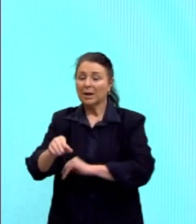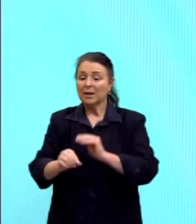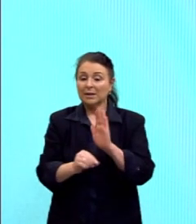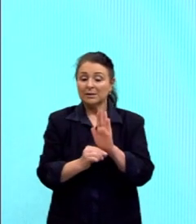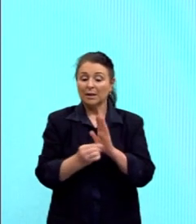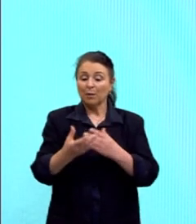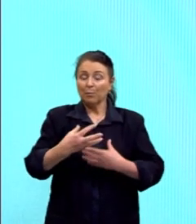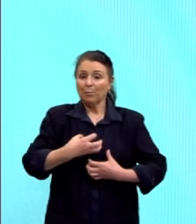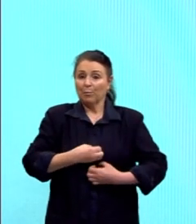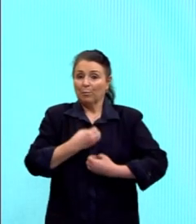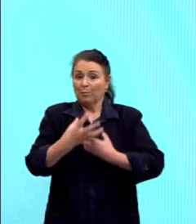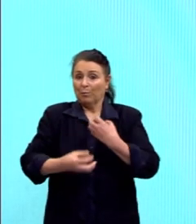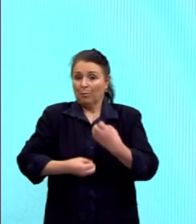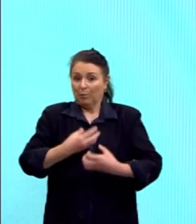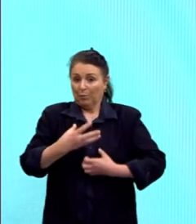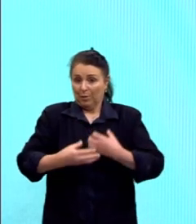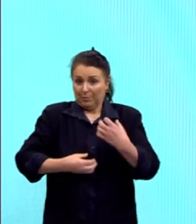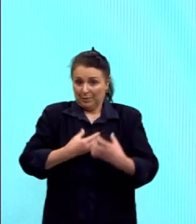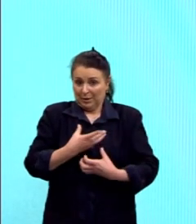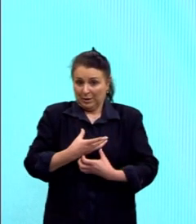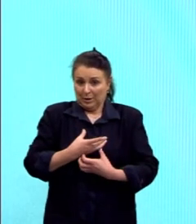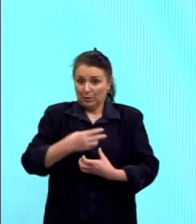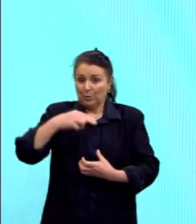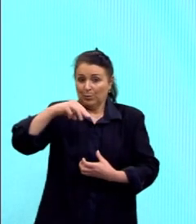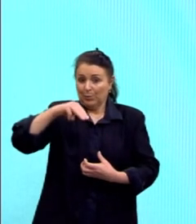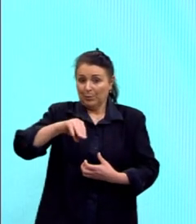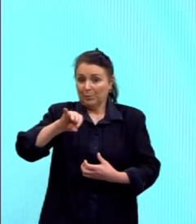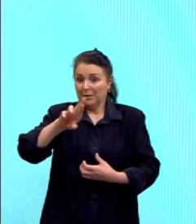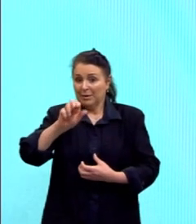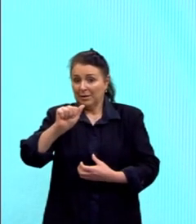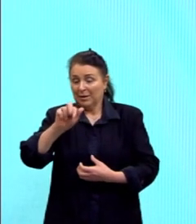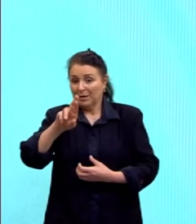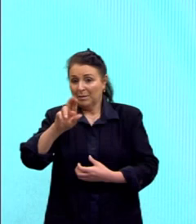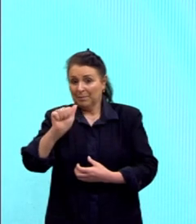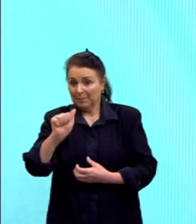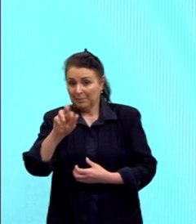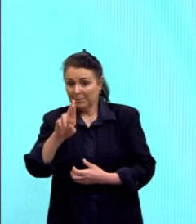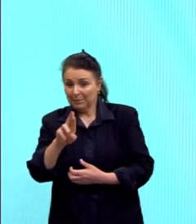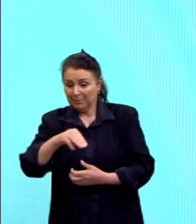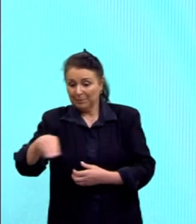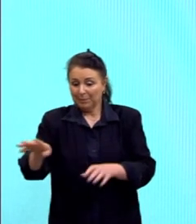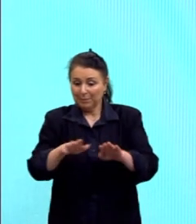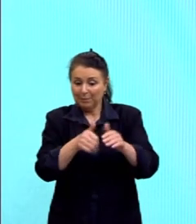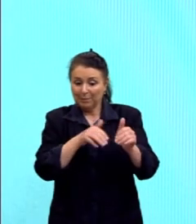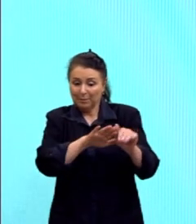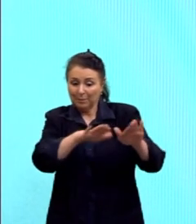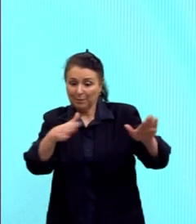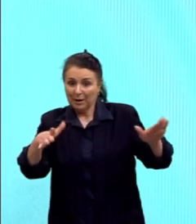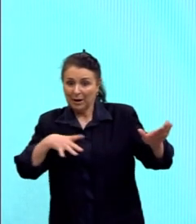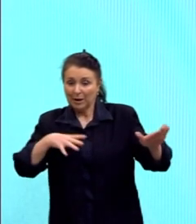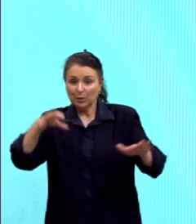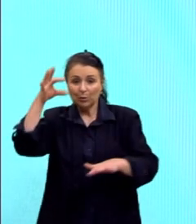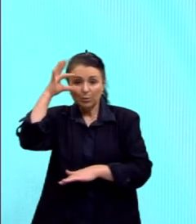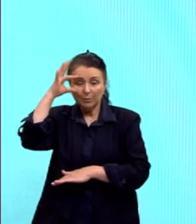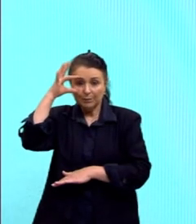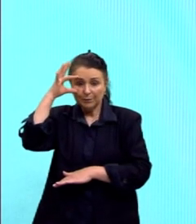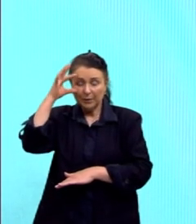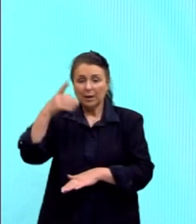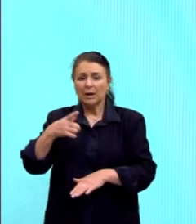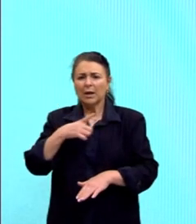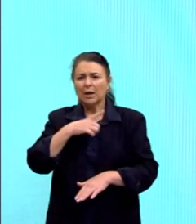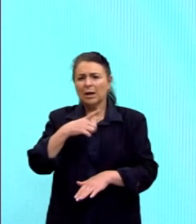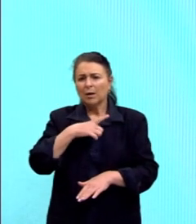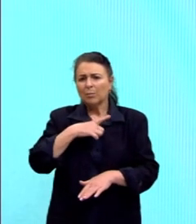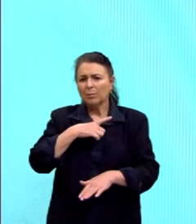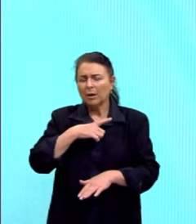Memórias Sentimentais de João Miramar, de Oswaldo de Andrade, revela a influência de uma corrente de vanguarda europeia no